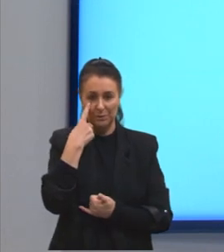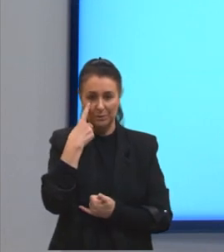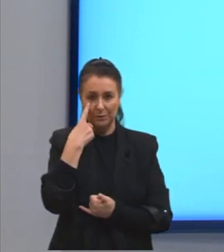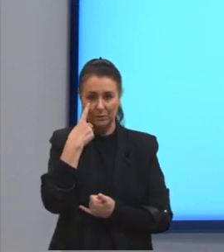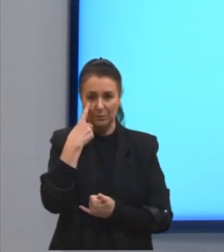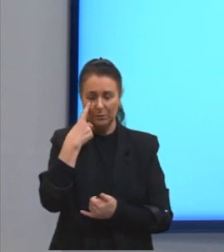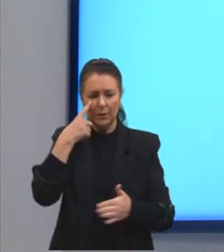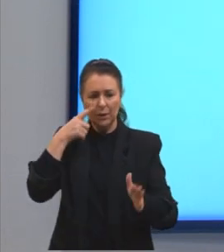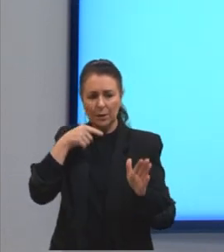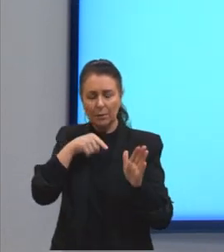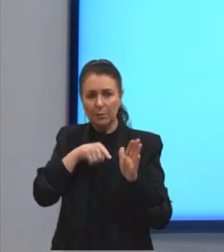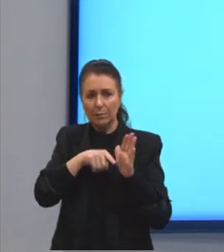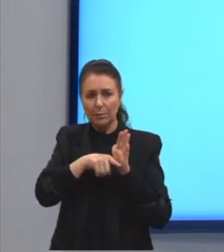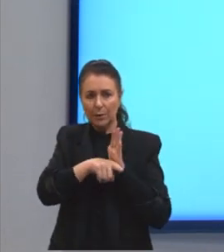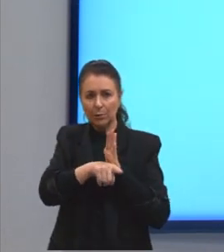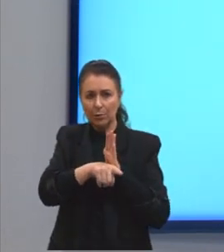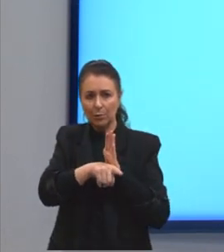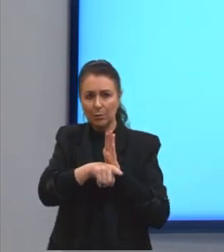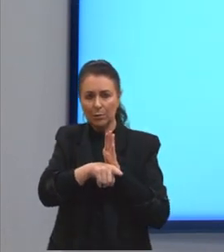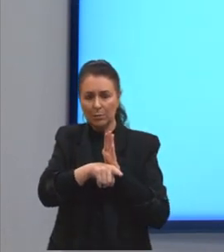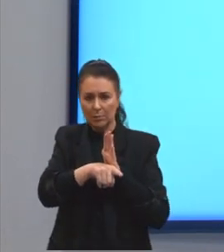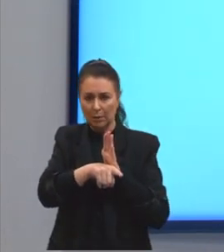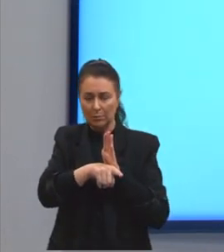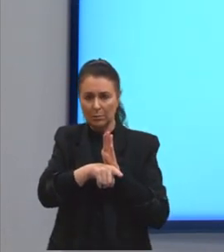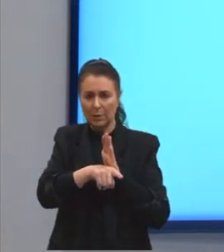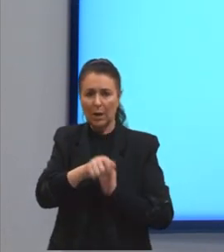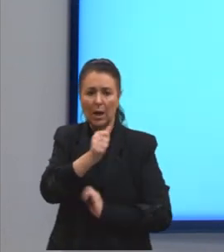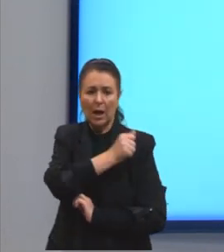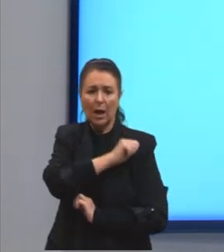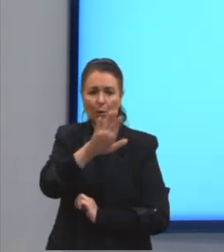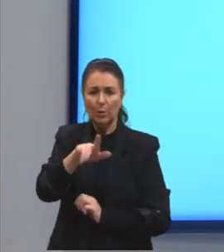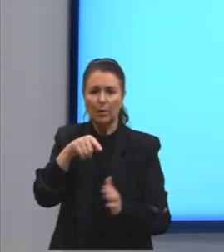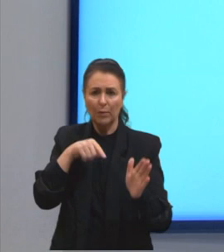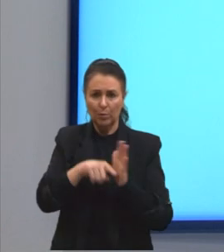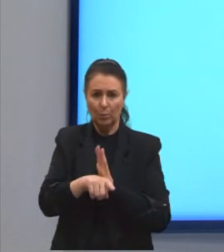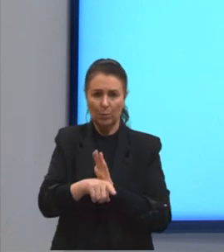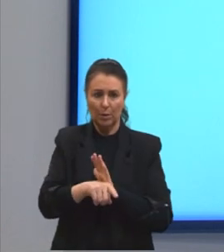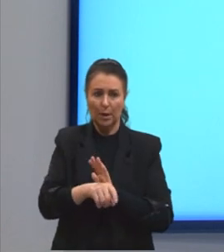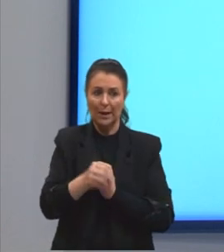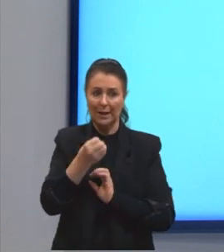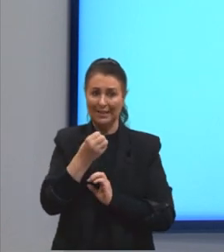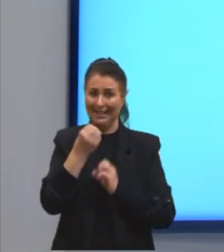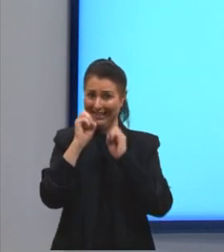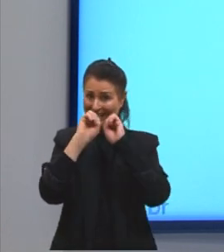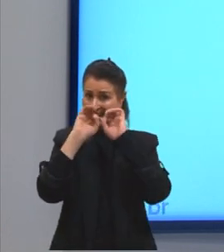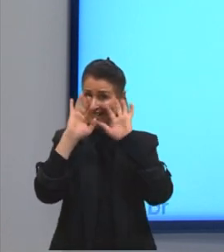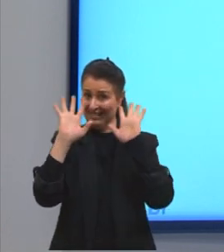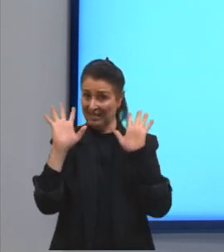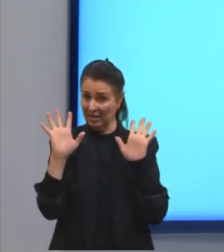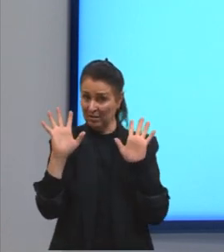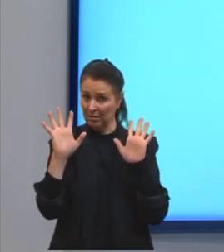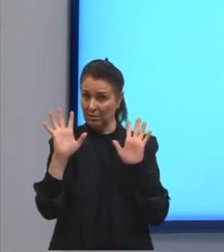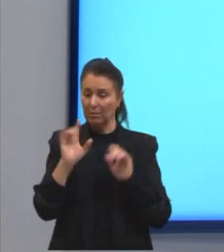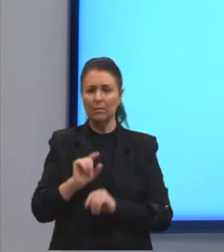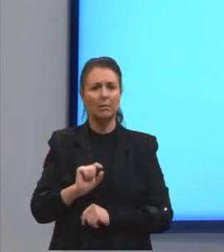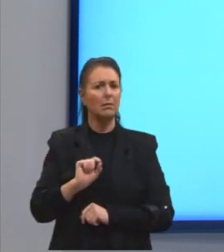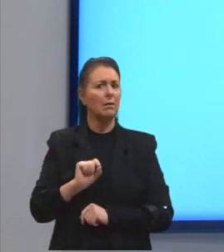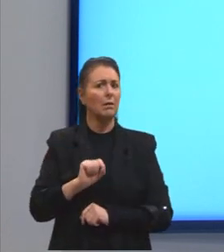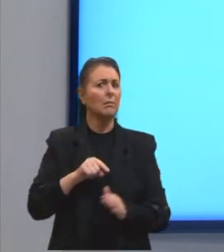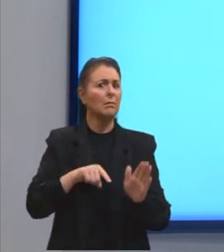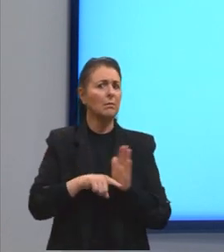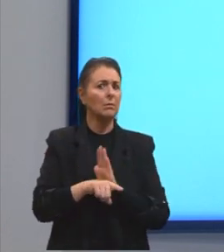A pergunta da aluna foi bem formulada. Quem perguntou?